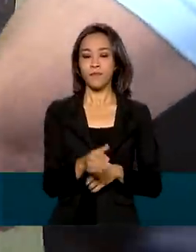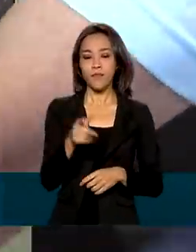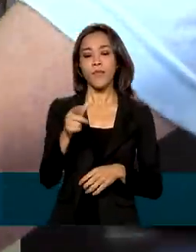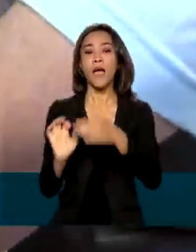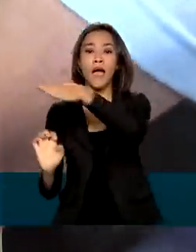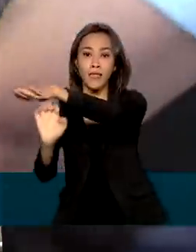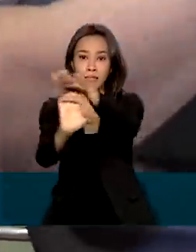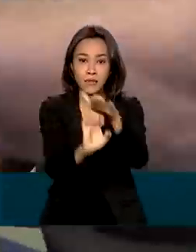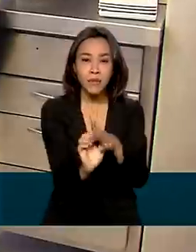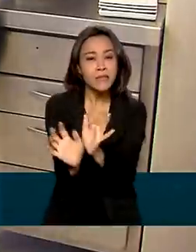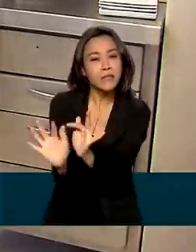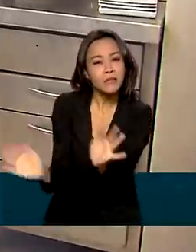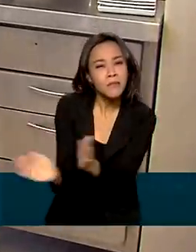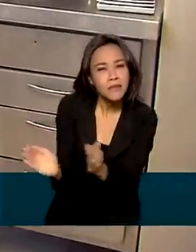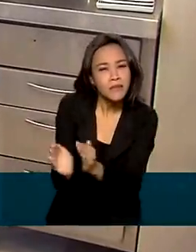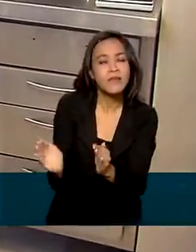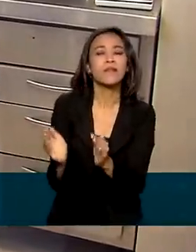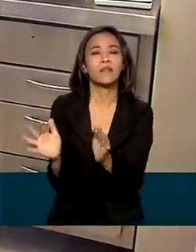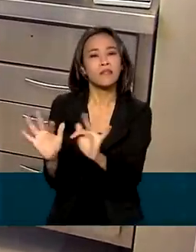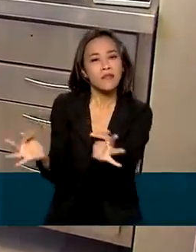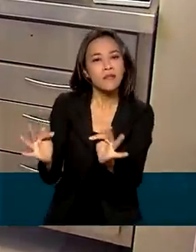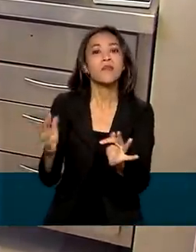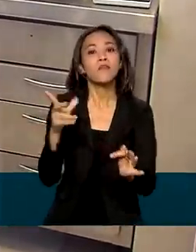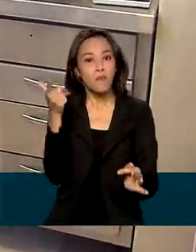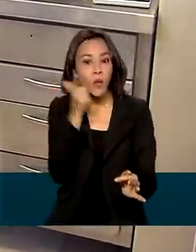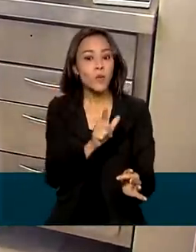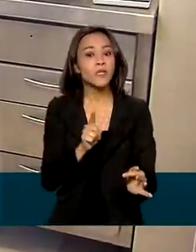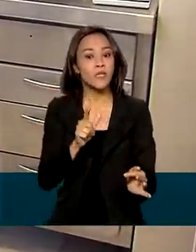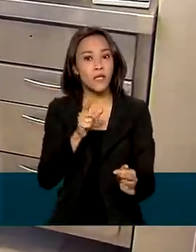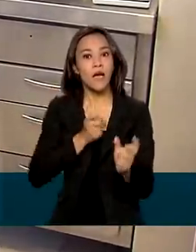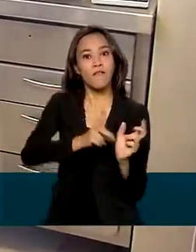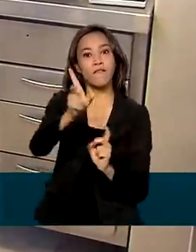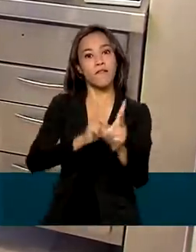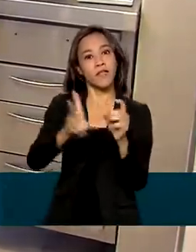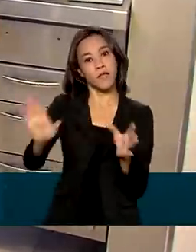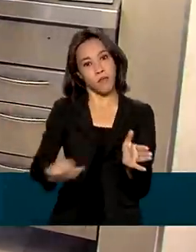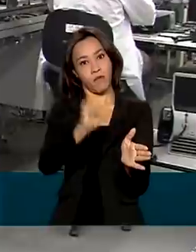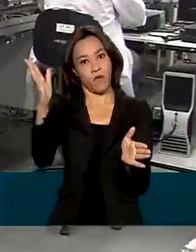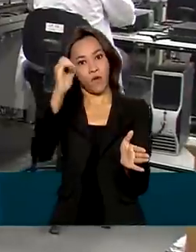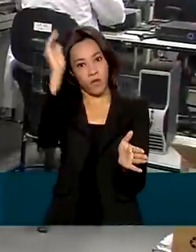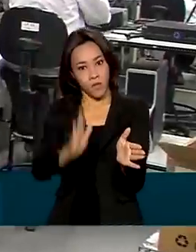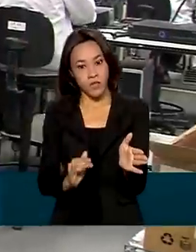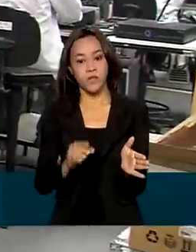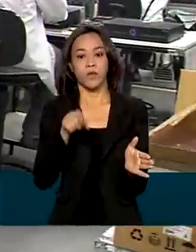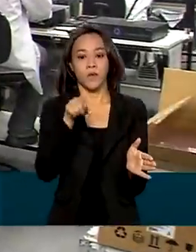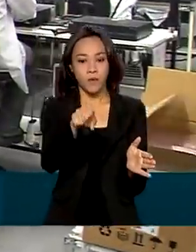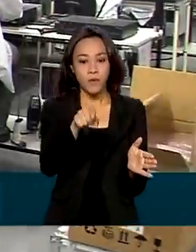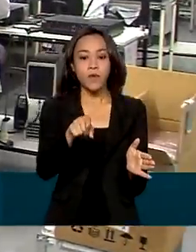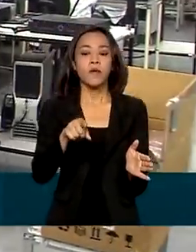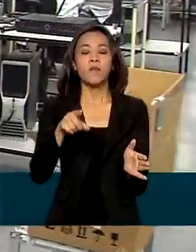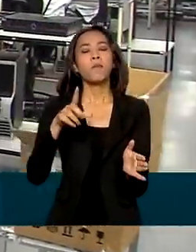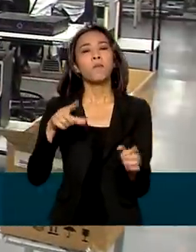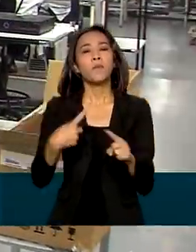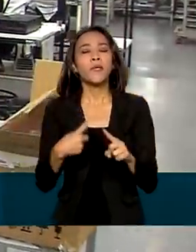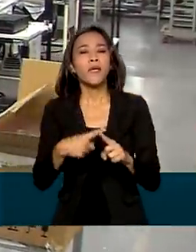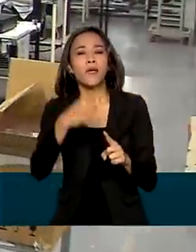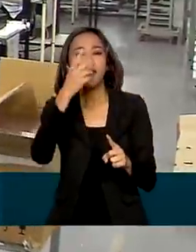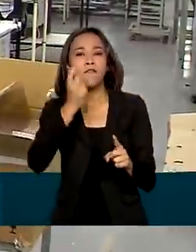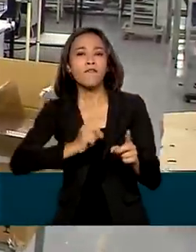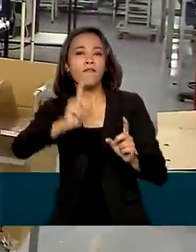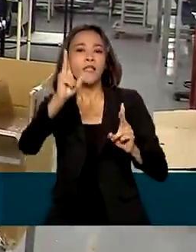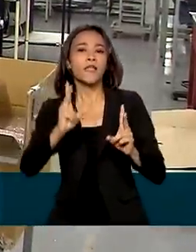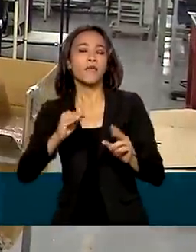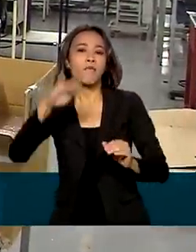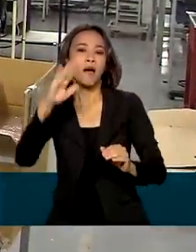também terão condições de se inserirem no comércio exterior. A criação do voto plural vai permitir que empresários vendam mais de